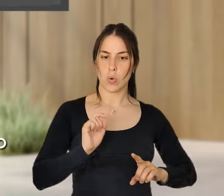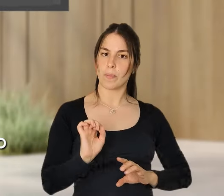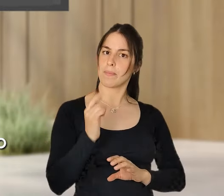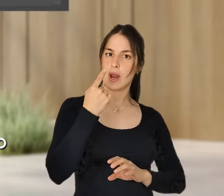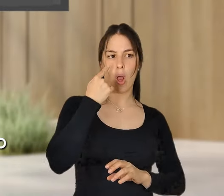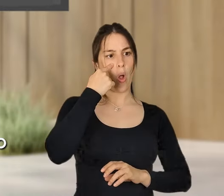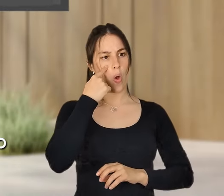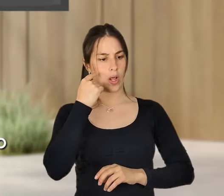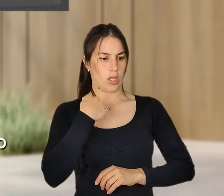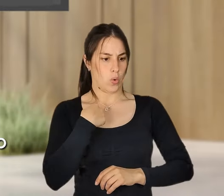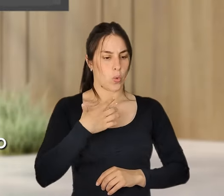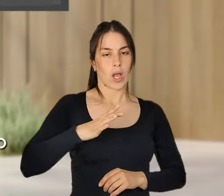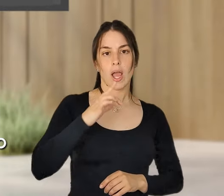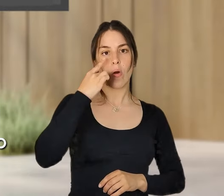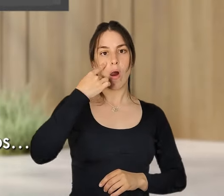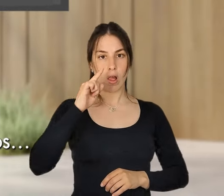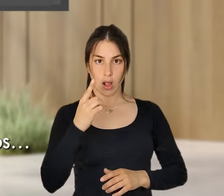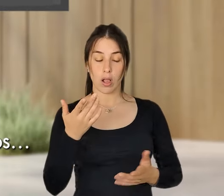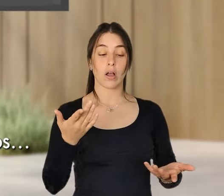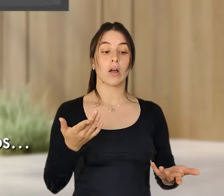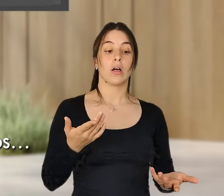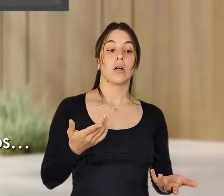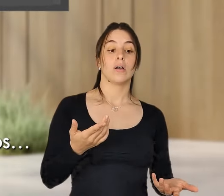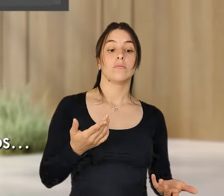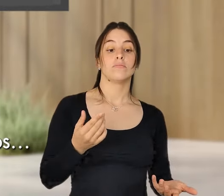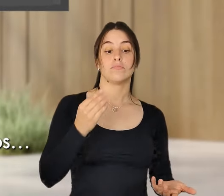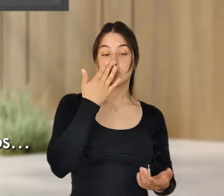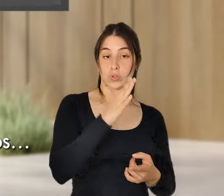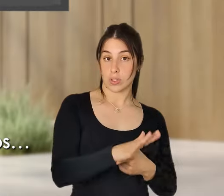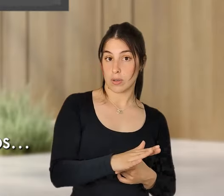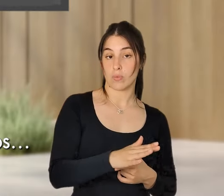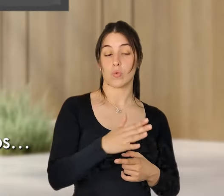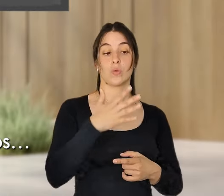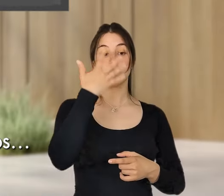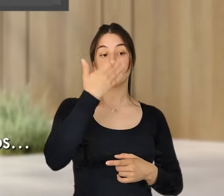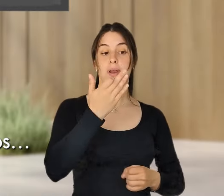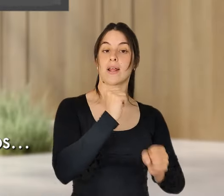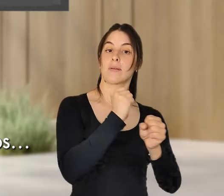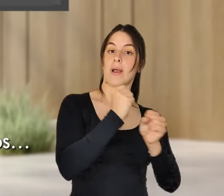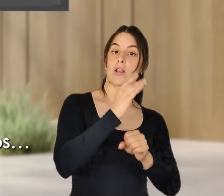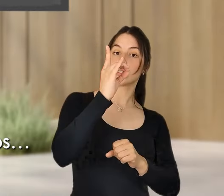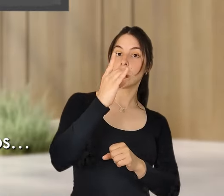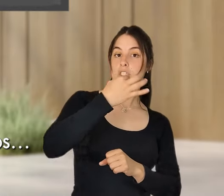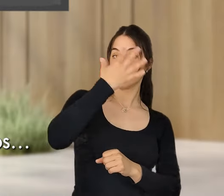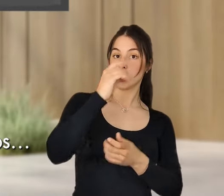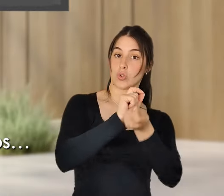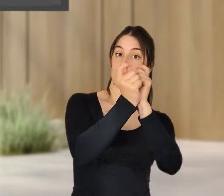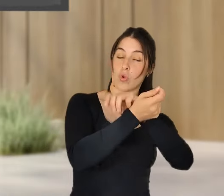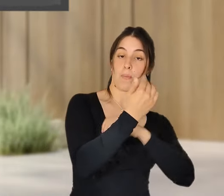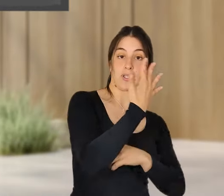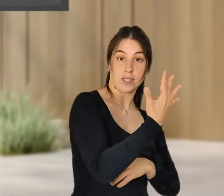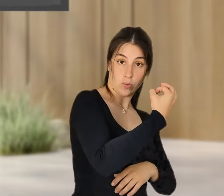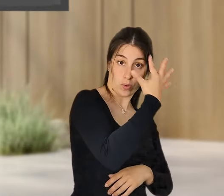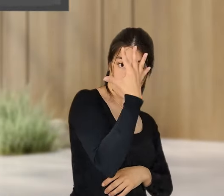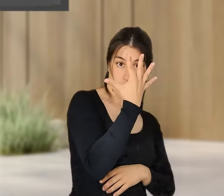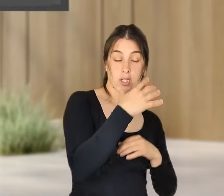experimentar ou novos métodos de trabalho ou, por exemplo, reduzindo a semana de trabalho de seis para cinco dias há oitenta anos.